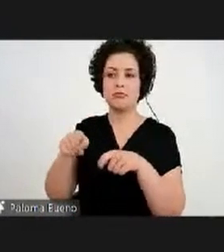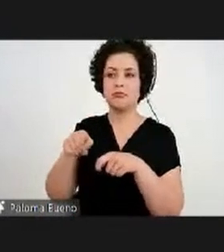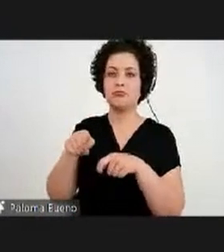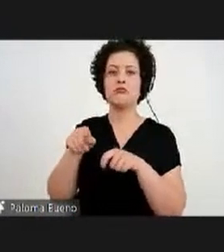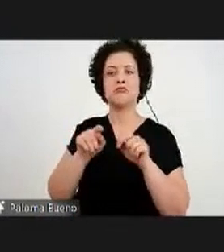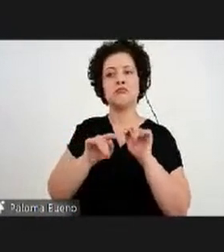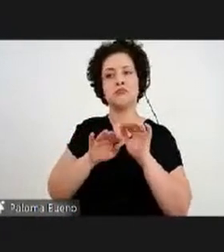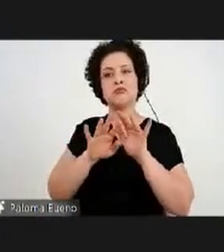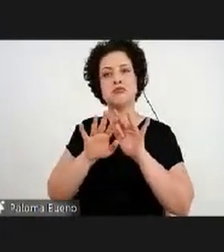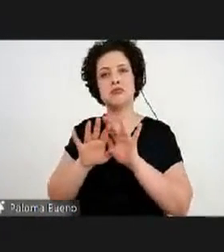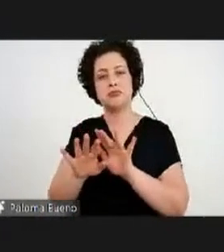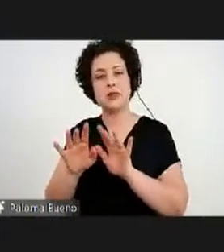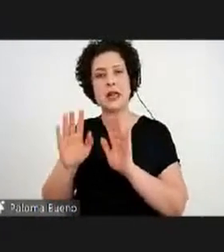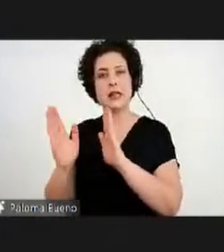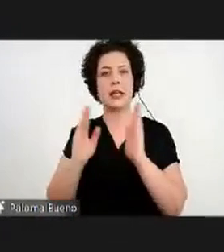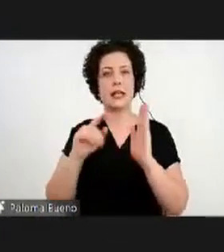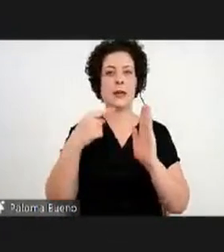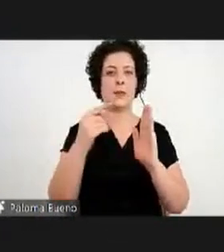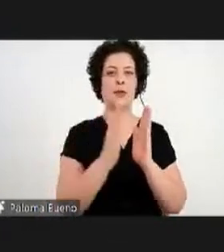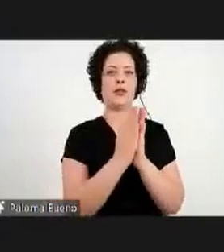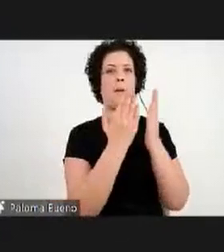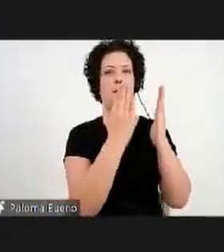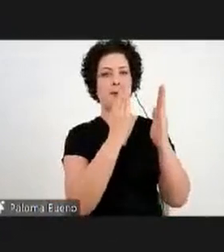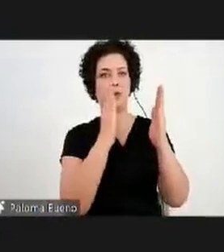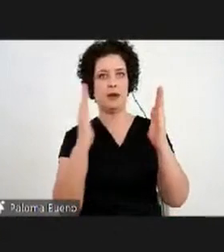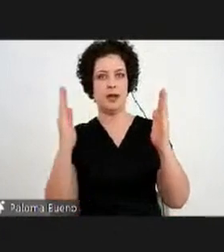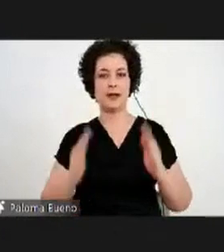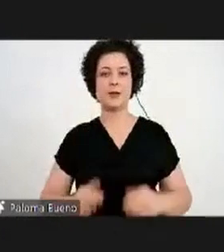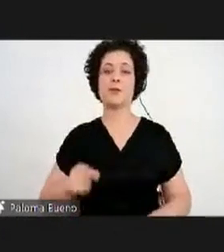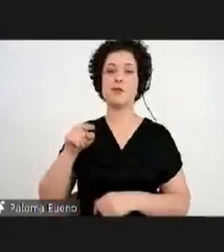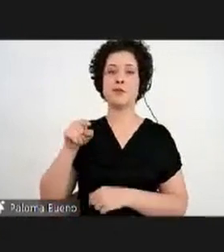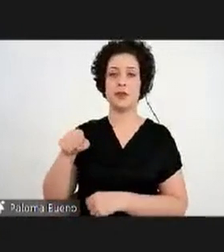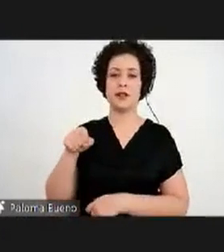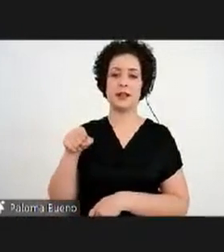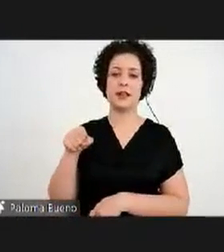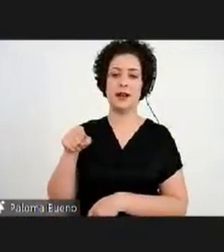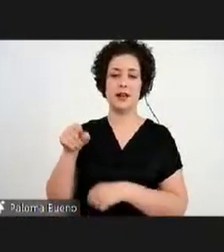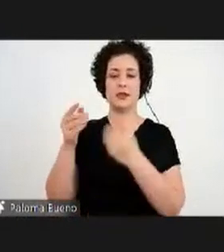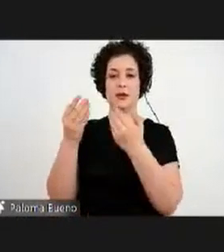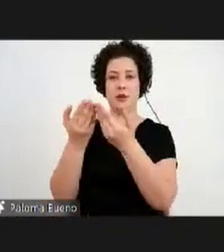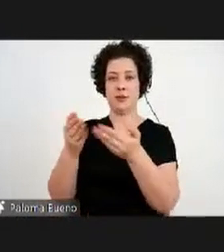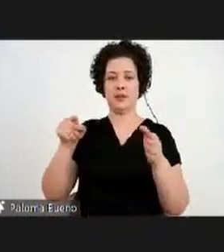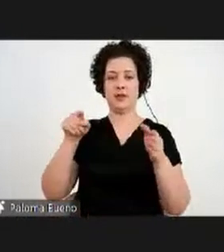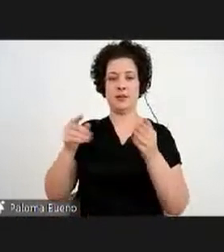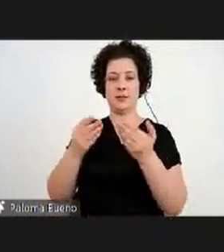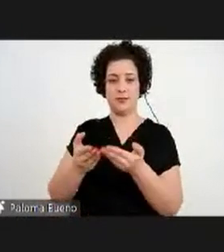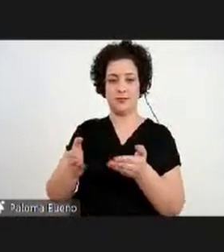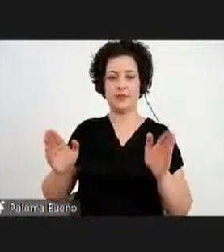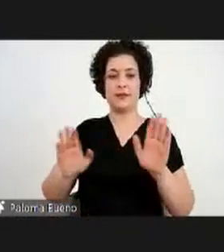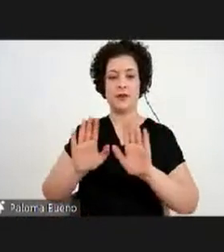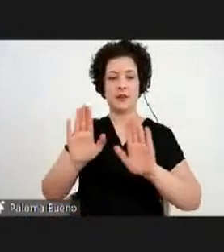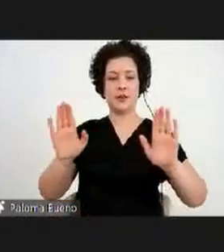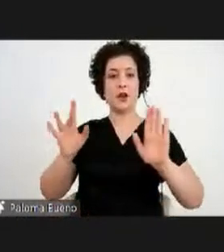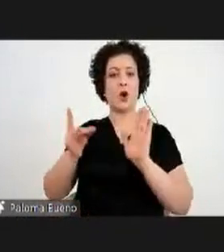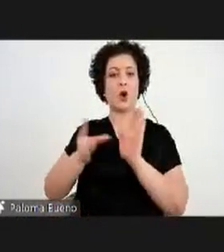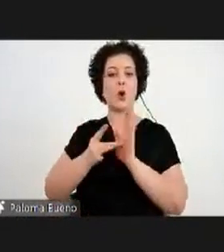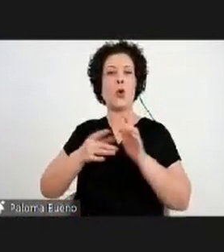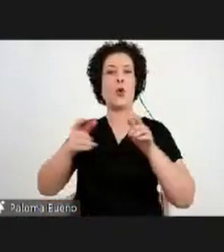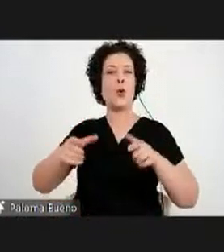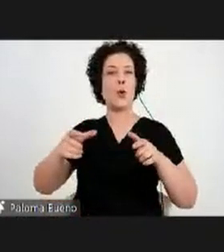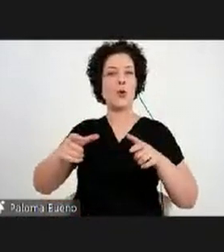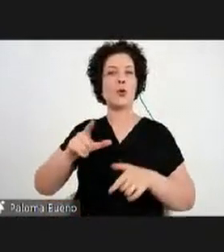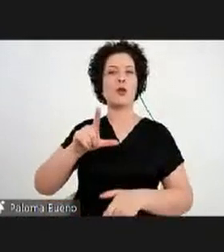exposição da Biblioteca Mindlin. Então, aqui é a abertura da exposição, essa exposição foi montada originalmente em